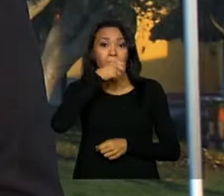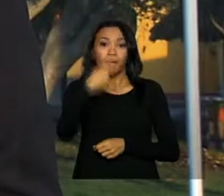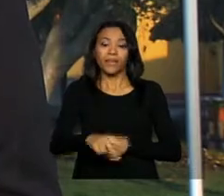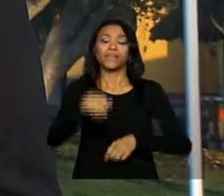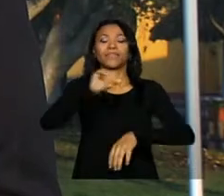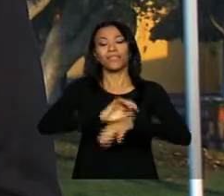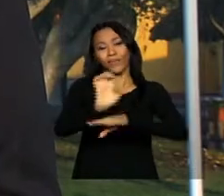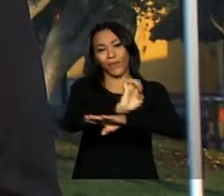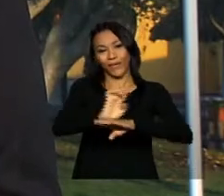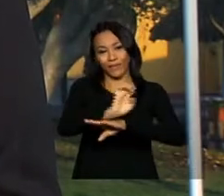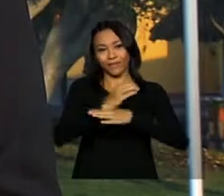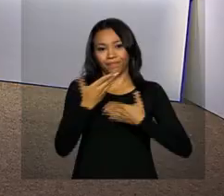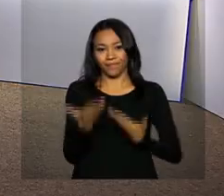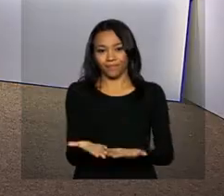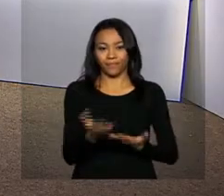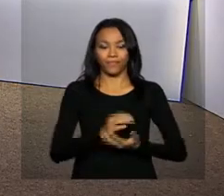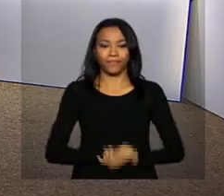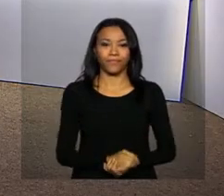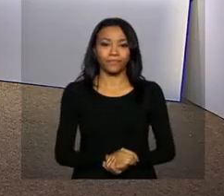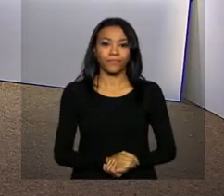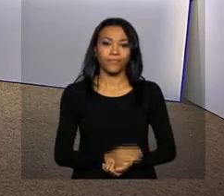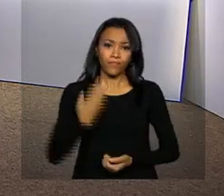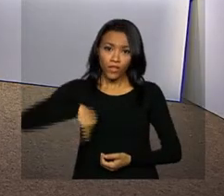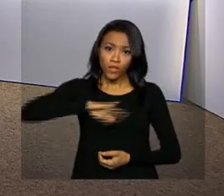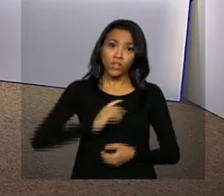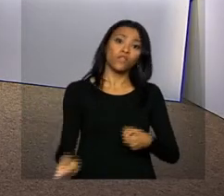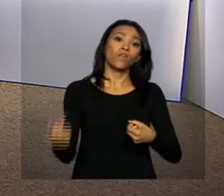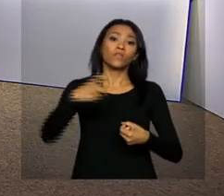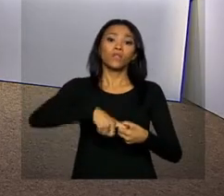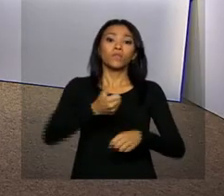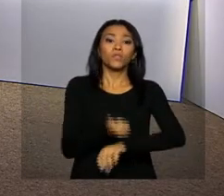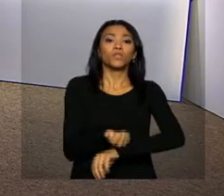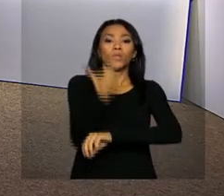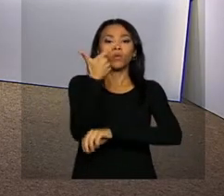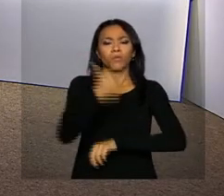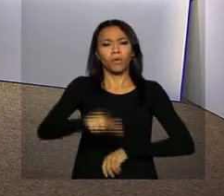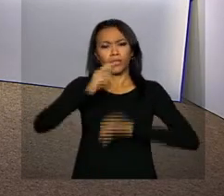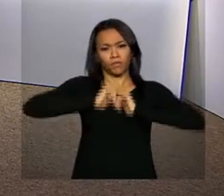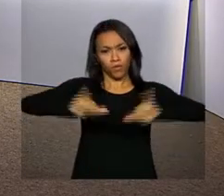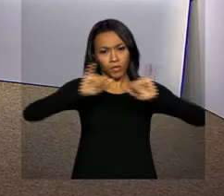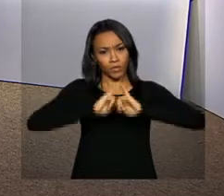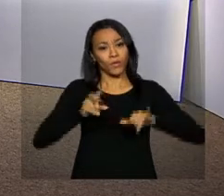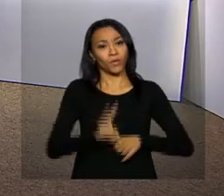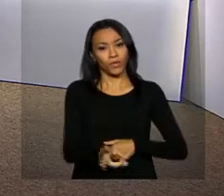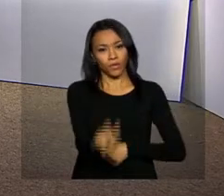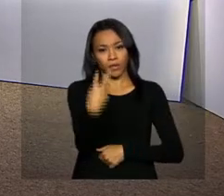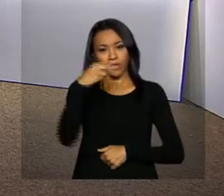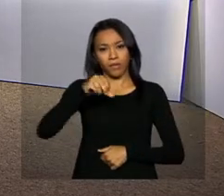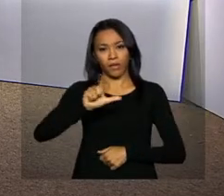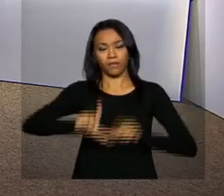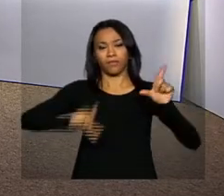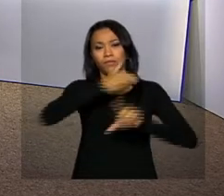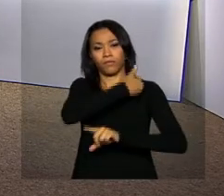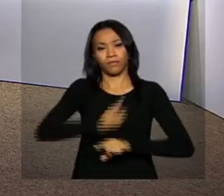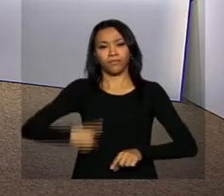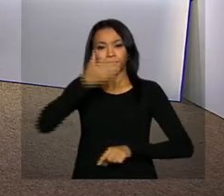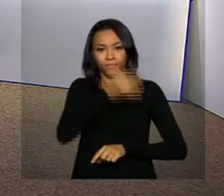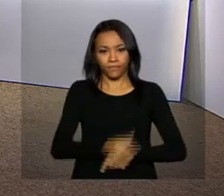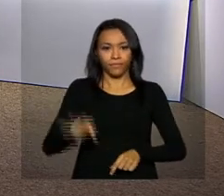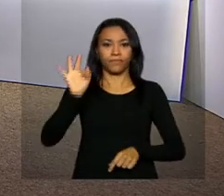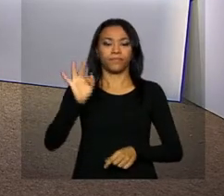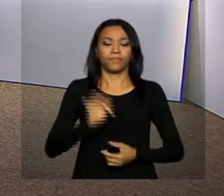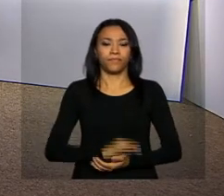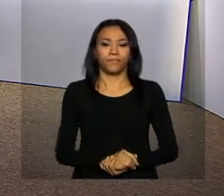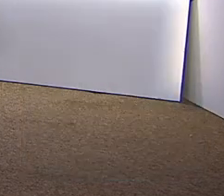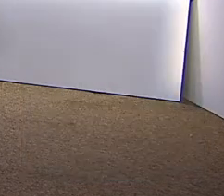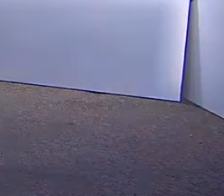no Equador, Ricardo Carandina. E nós voltamos ao meio-dia com mais informações. Continue com a gente, NBR, a TV do Governo